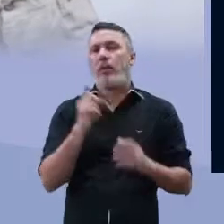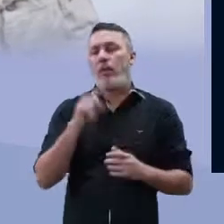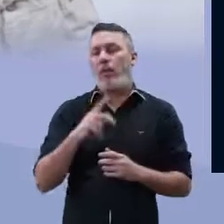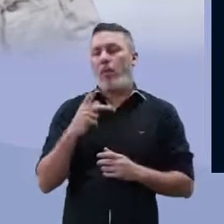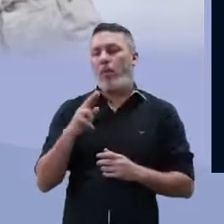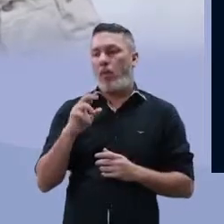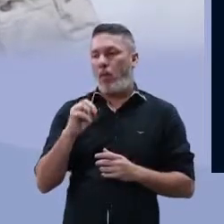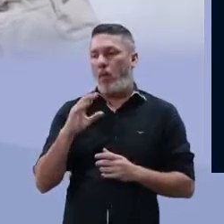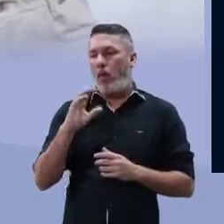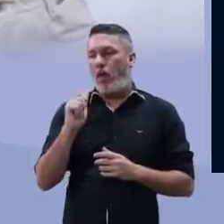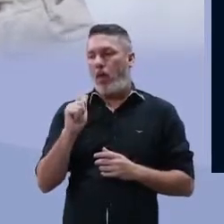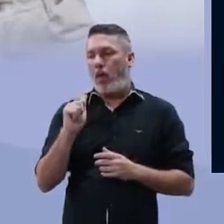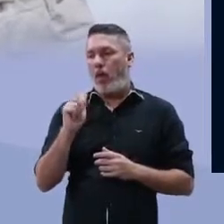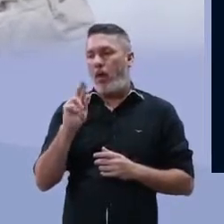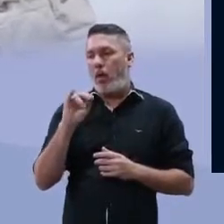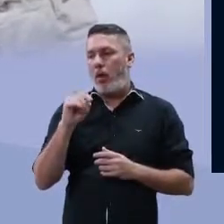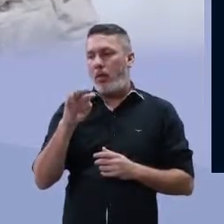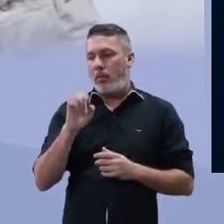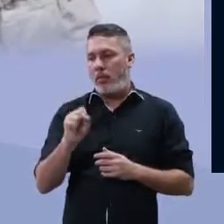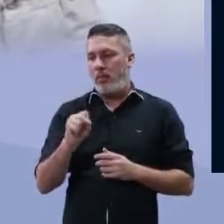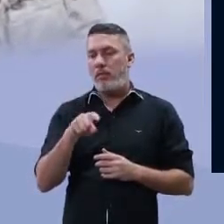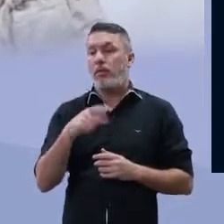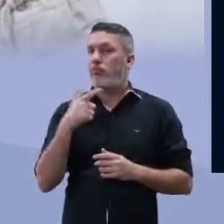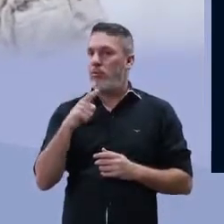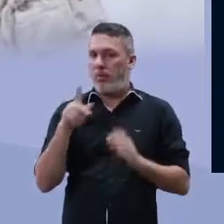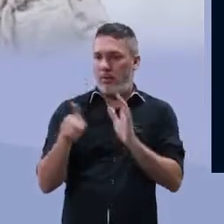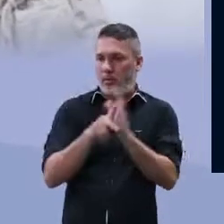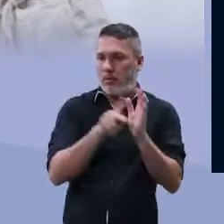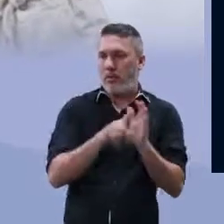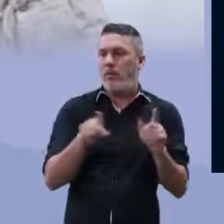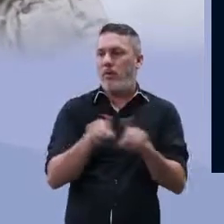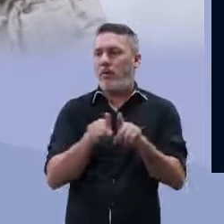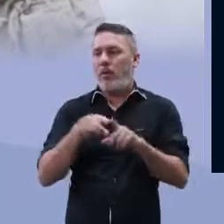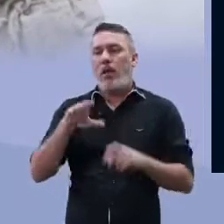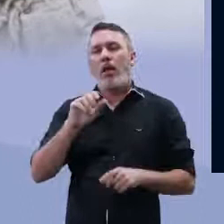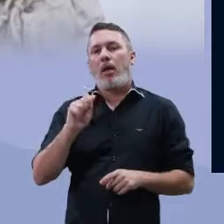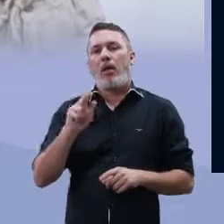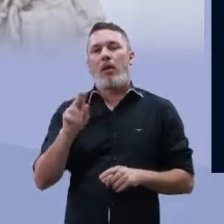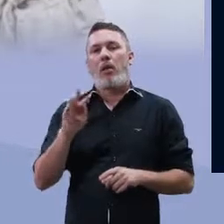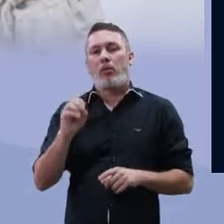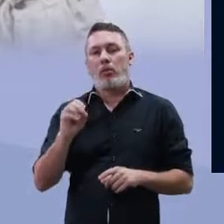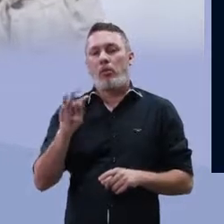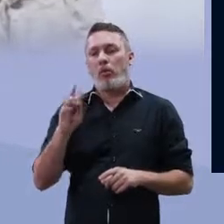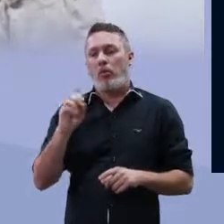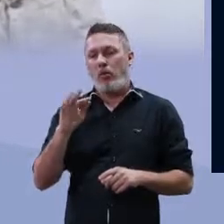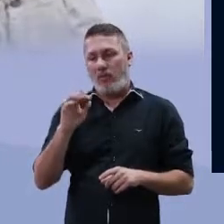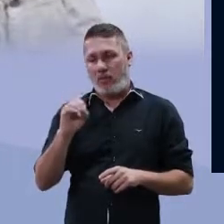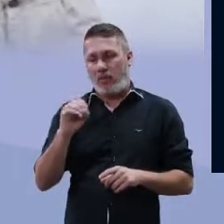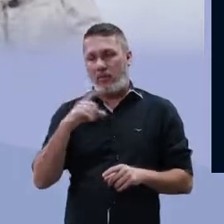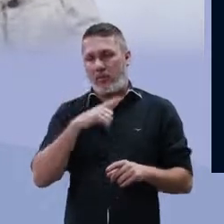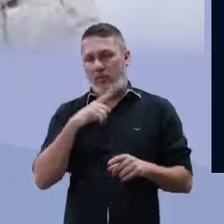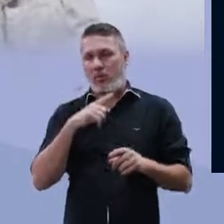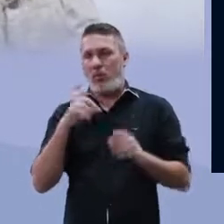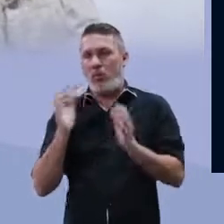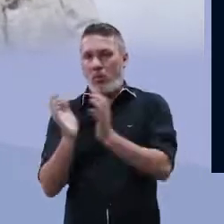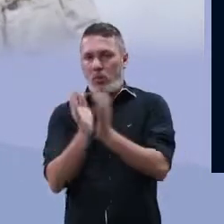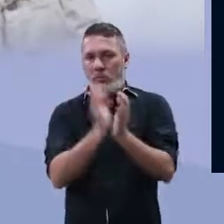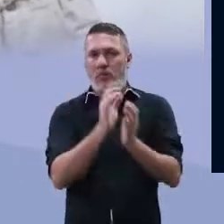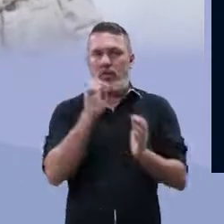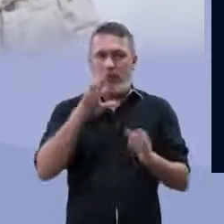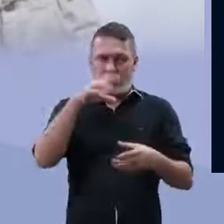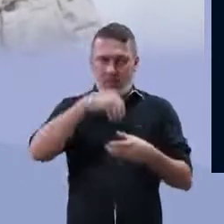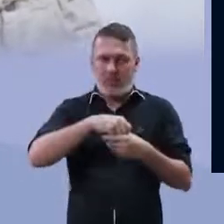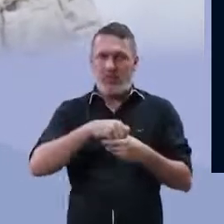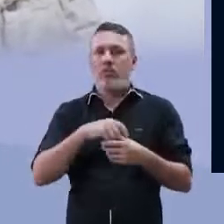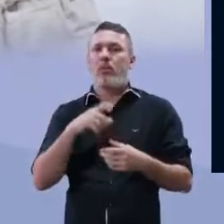célula, são procariontes, que não apresentam carioteca, o material genético deles fica todo